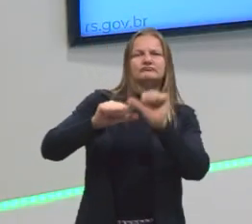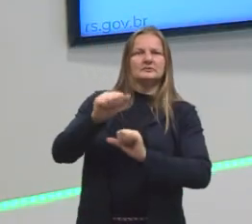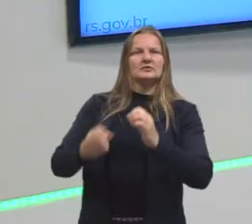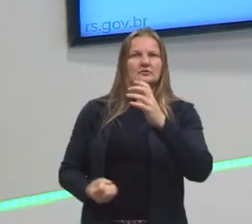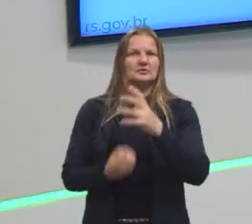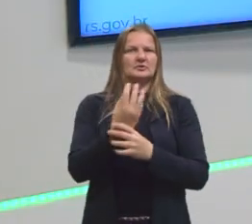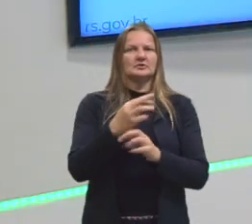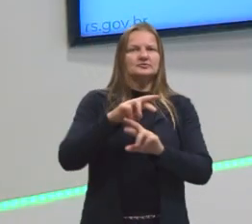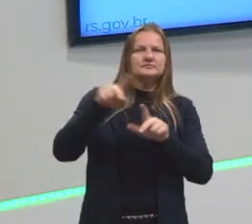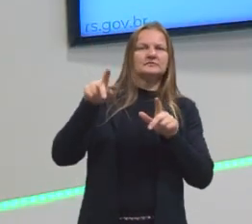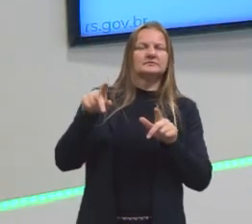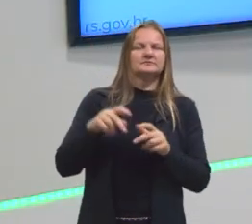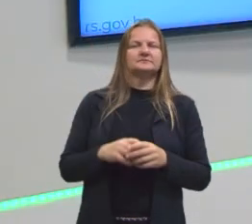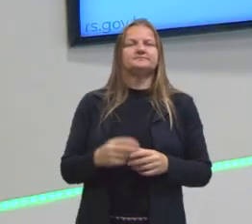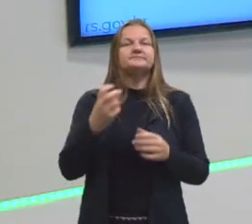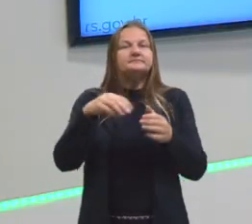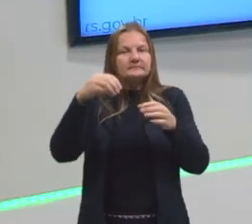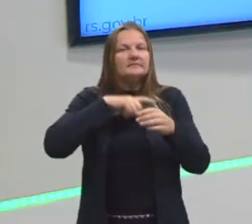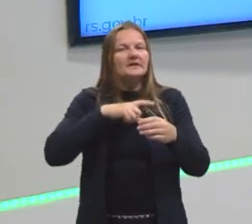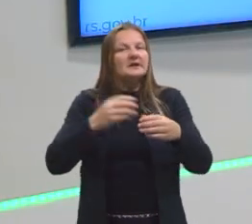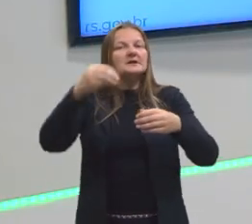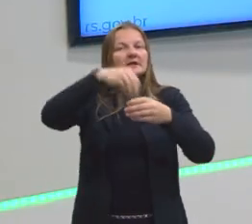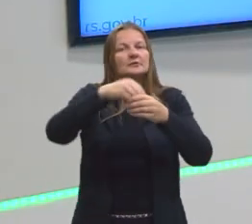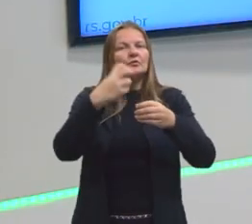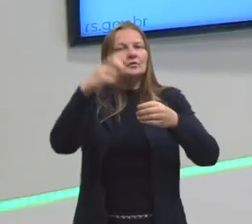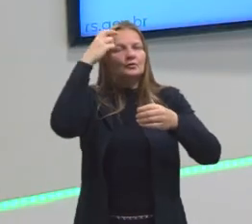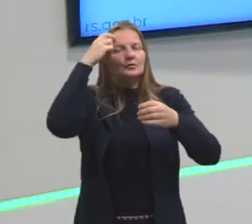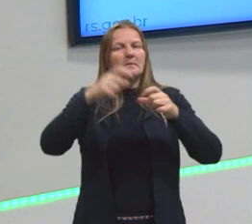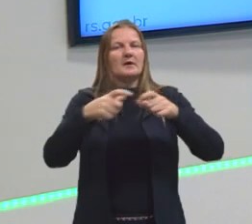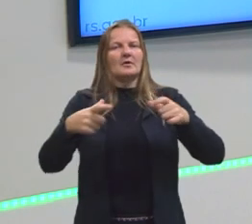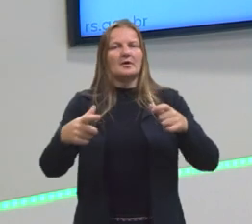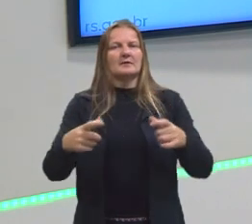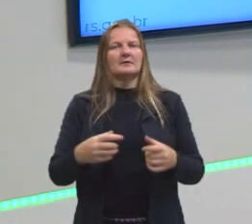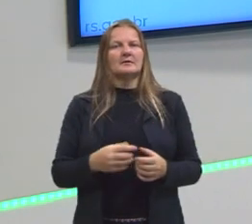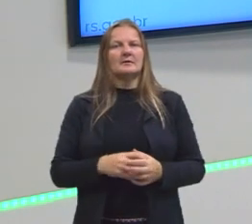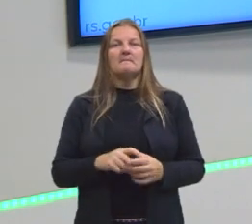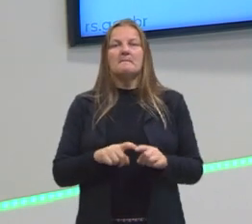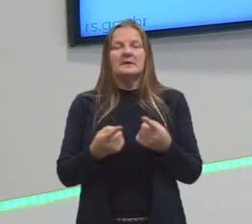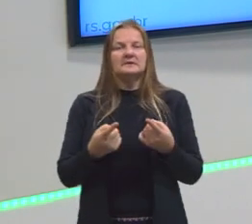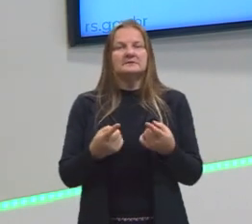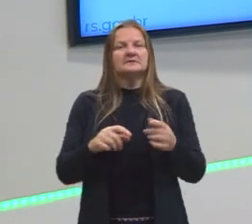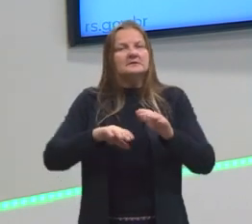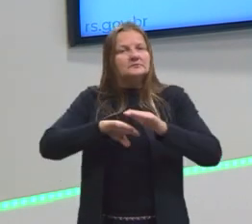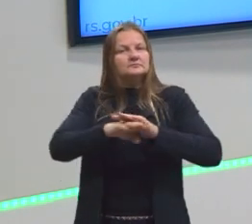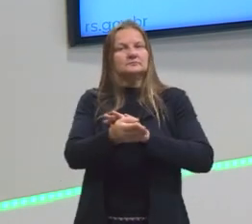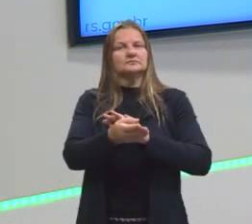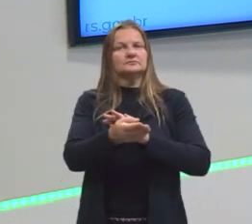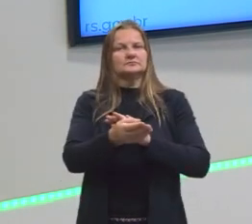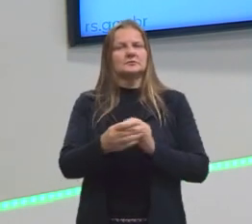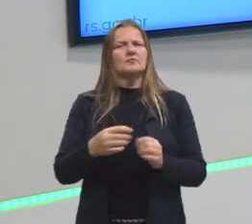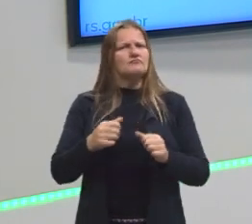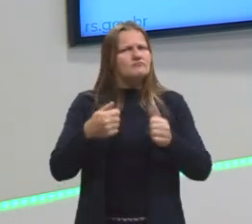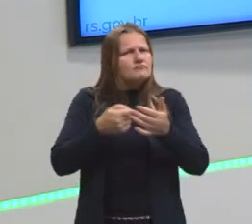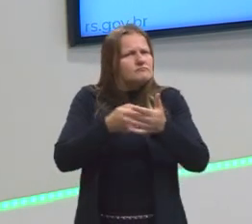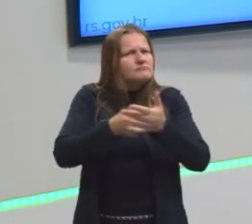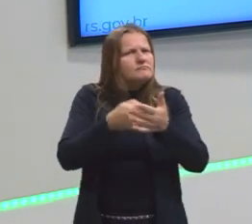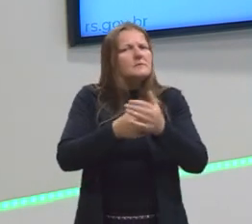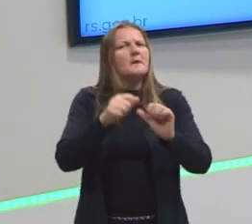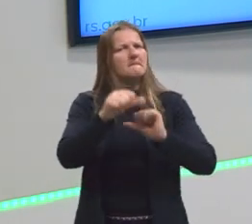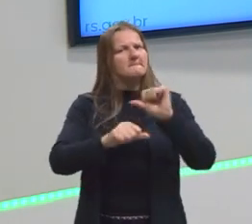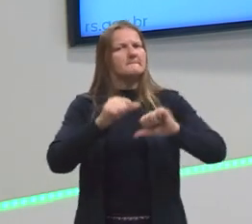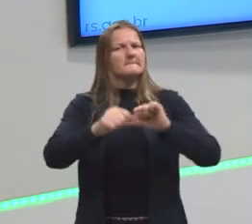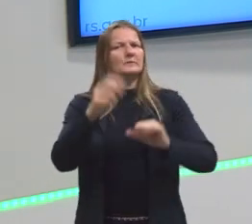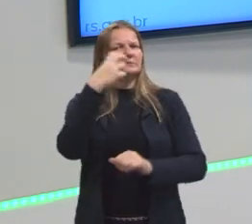algo que existe dentro da cultura maior, mas convive sem uma perspectiva de mudança. E já a contracultura, não. A contracultura